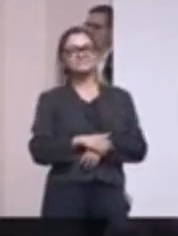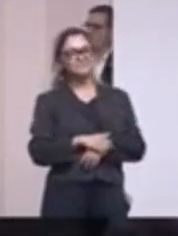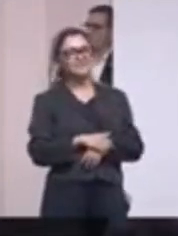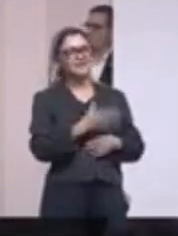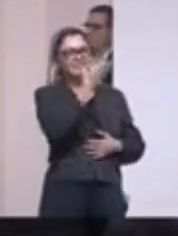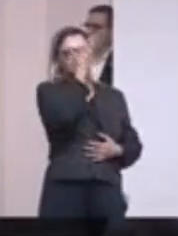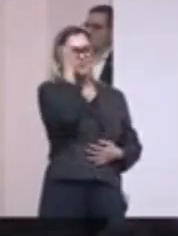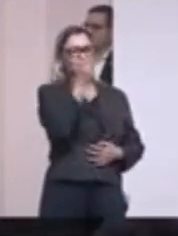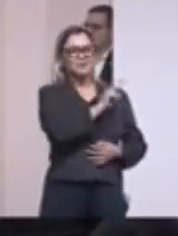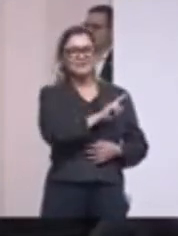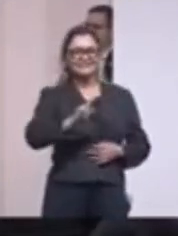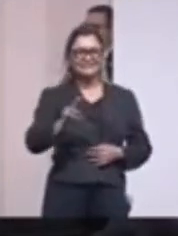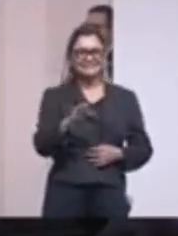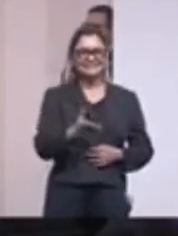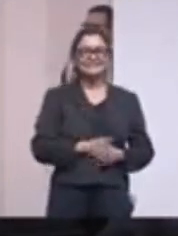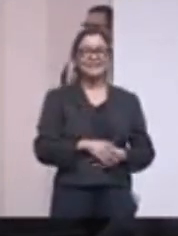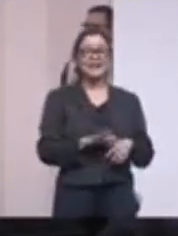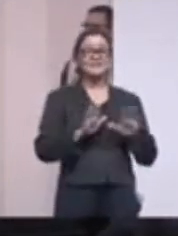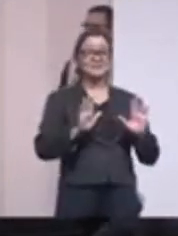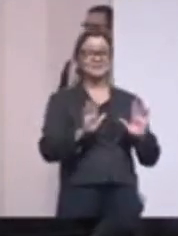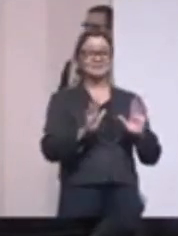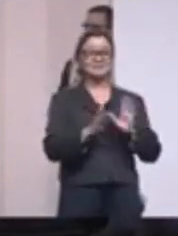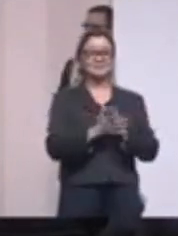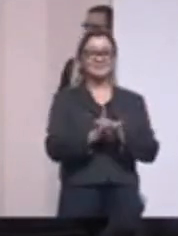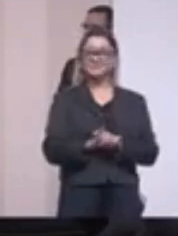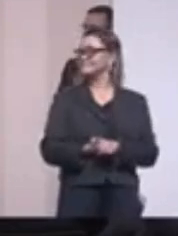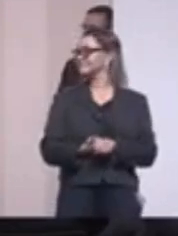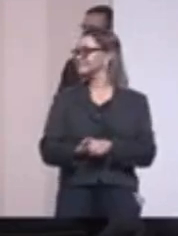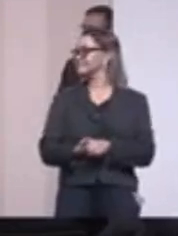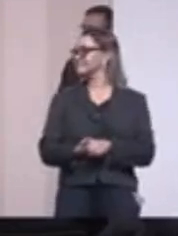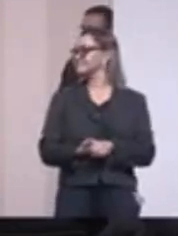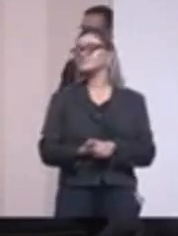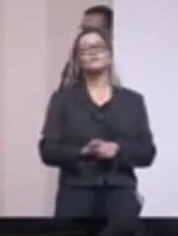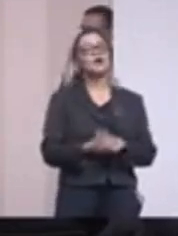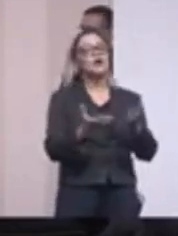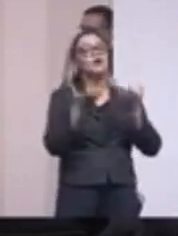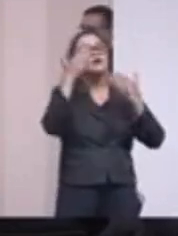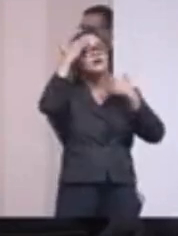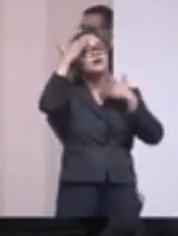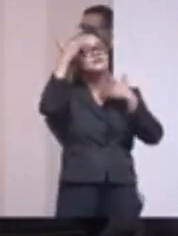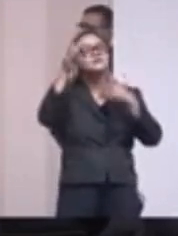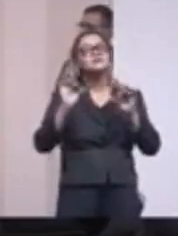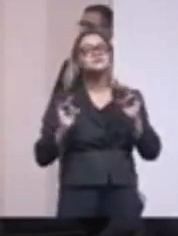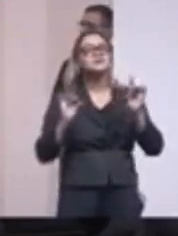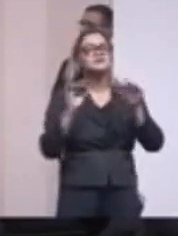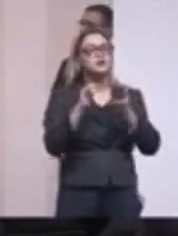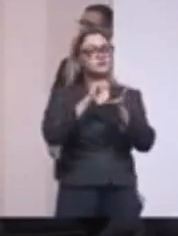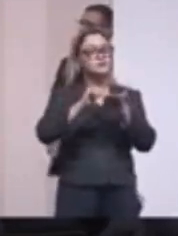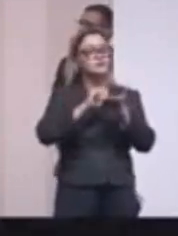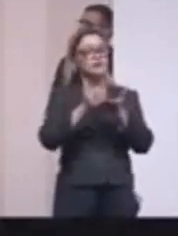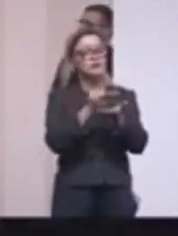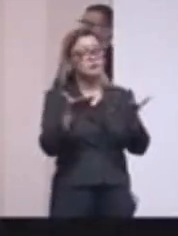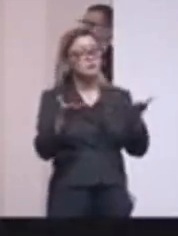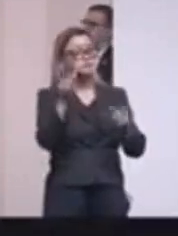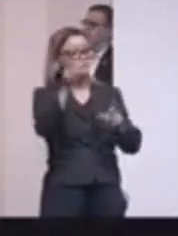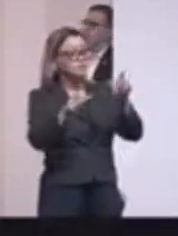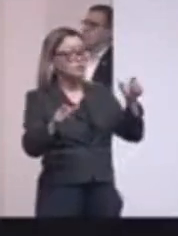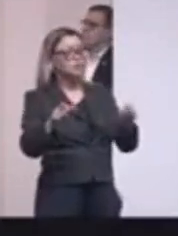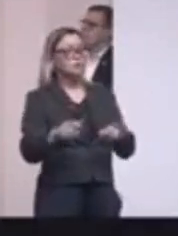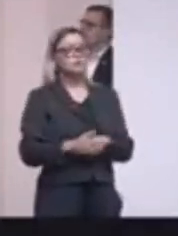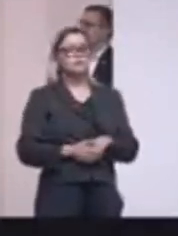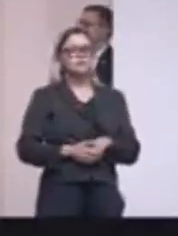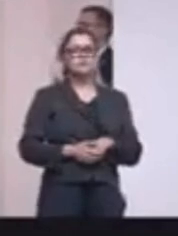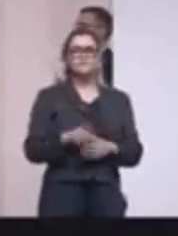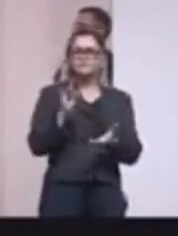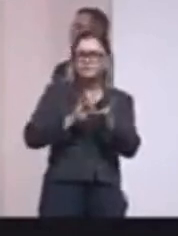eu não lembro nem qual é agora, mas, enfim... Mas eu quero agradecer de modo muito especial os secretários, porque eu digo sempre, e não é